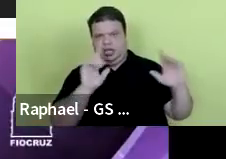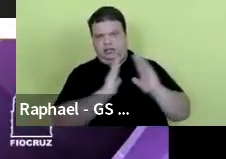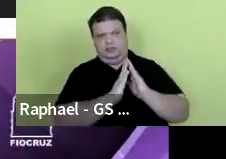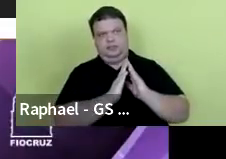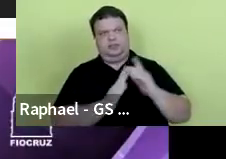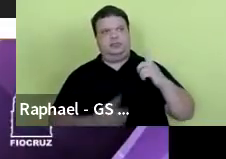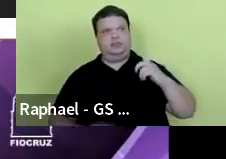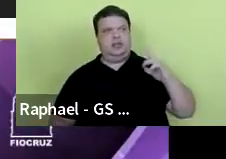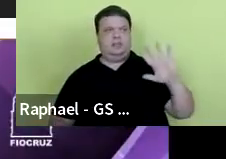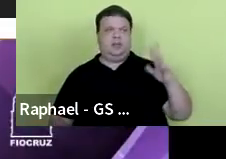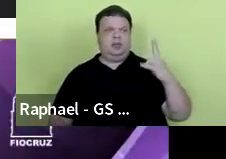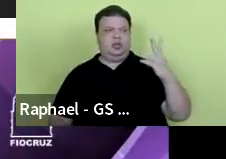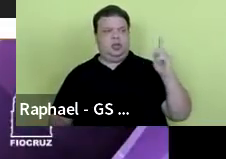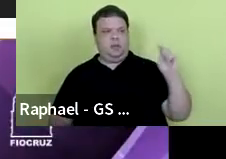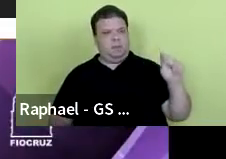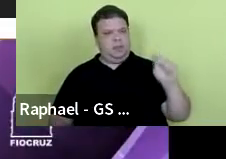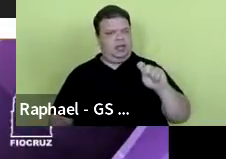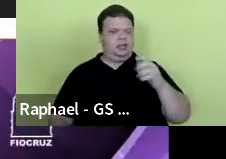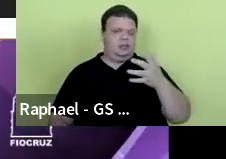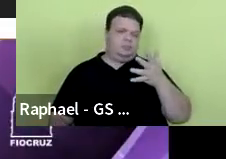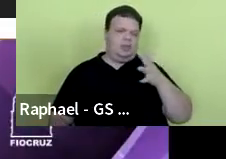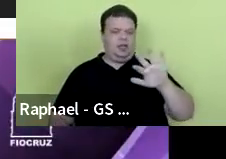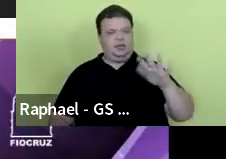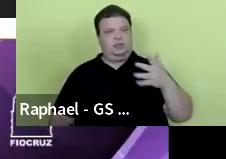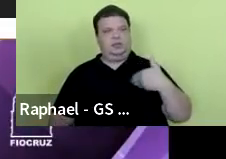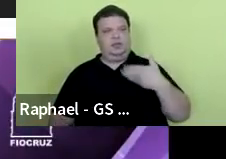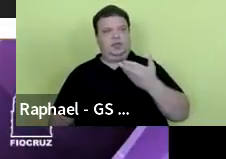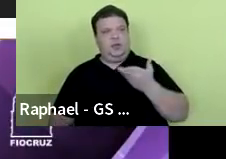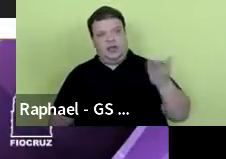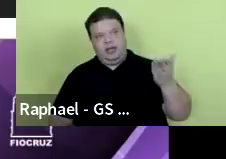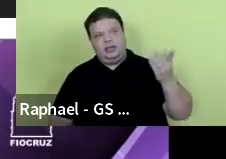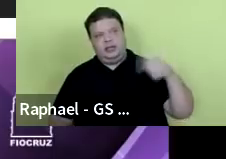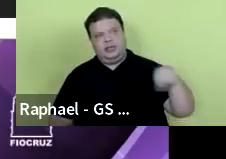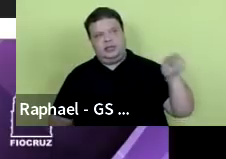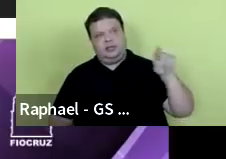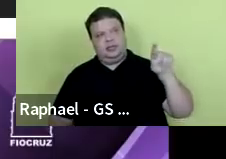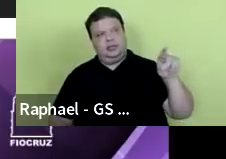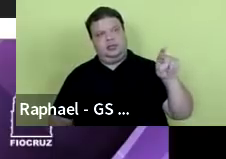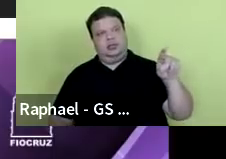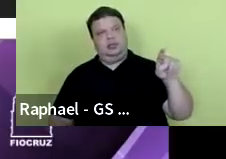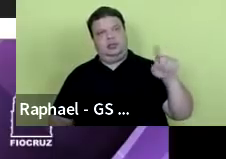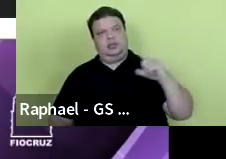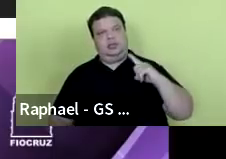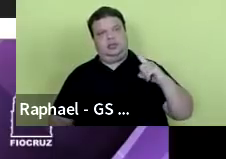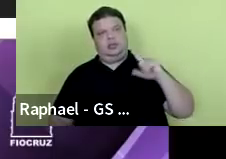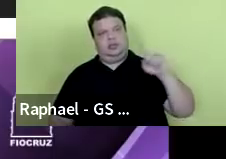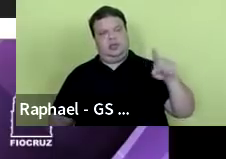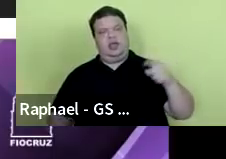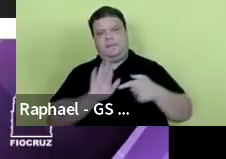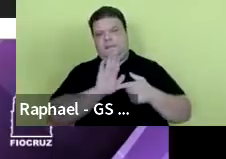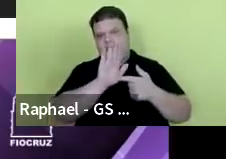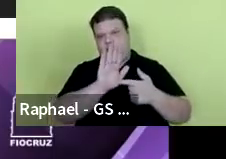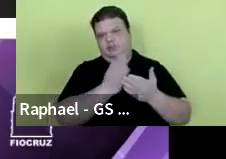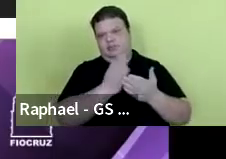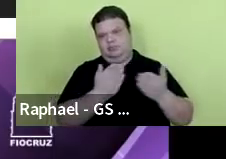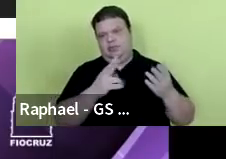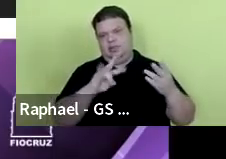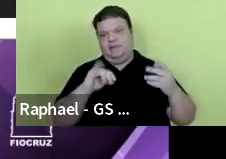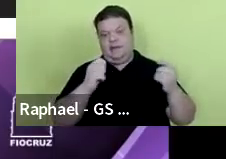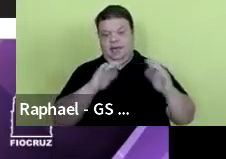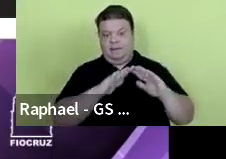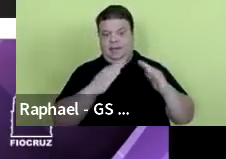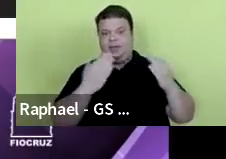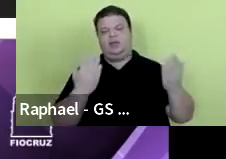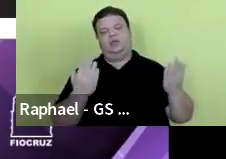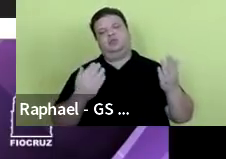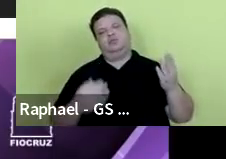de cerca de dois meses e pouco, esse, ah, tem aí a apresentação, ele vai estar aberto, ele